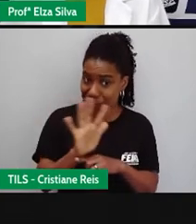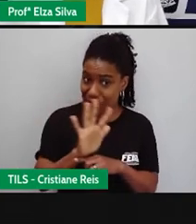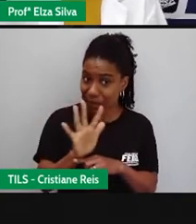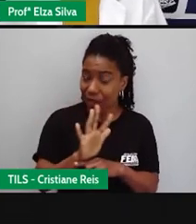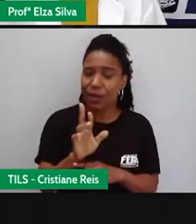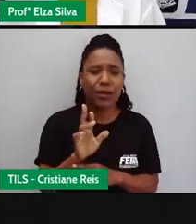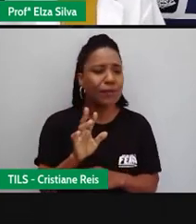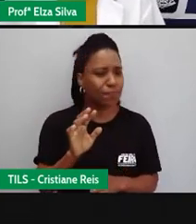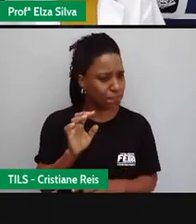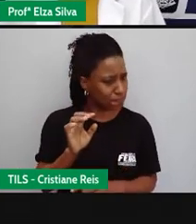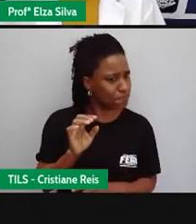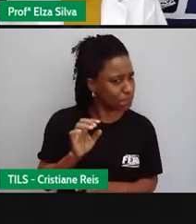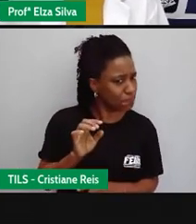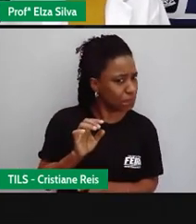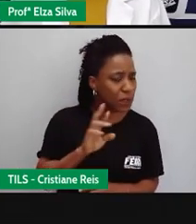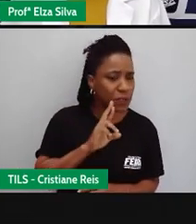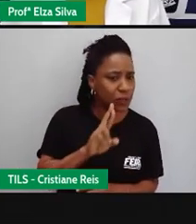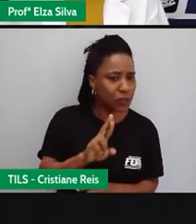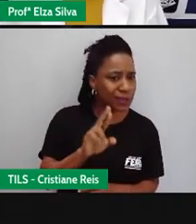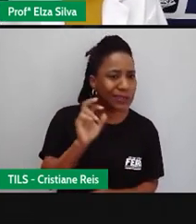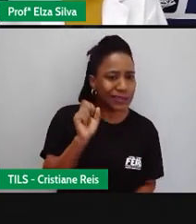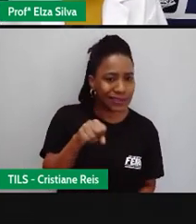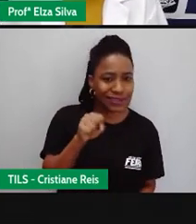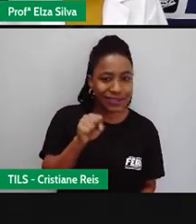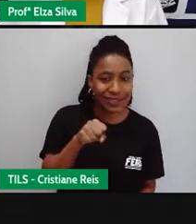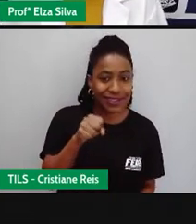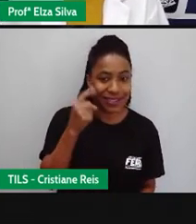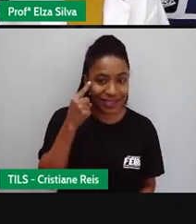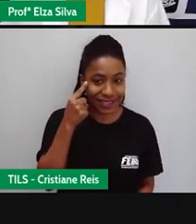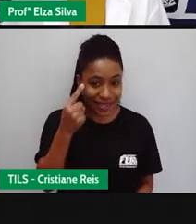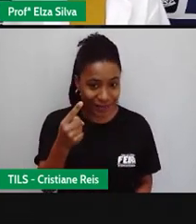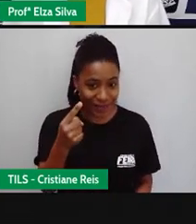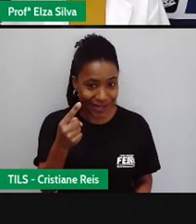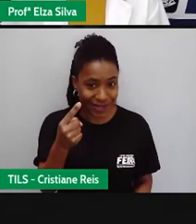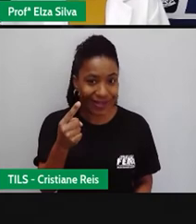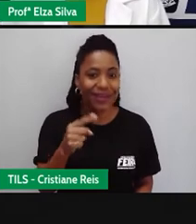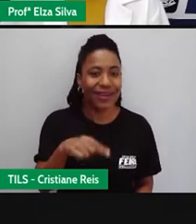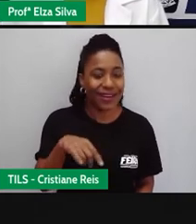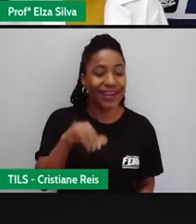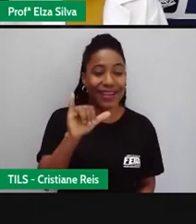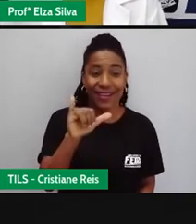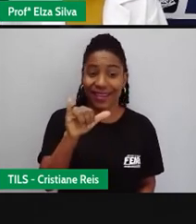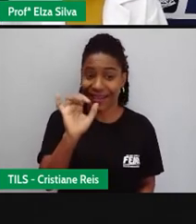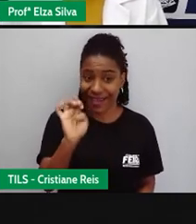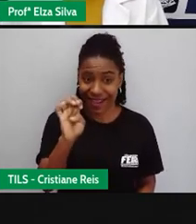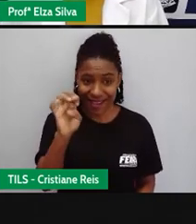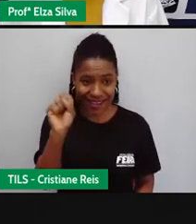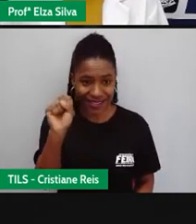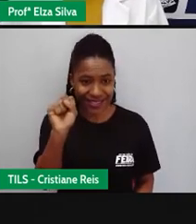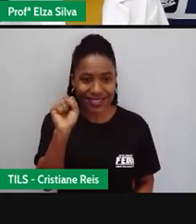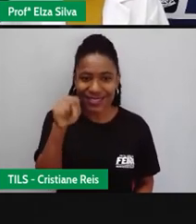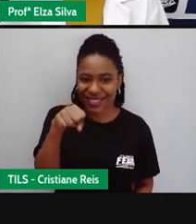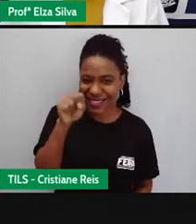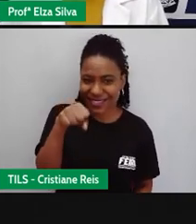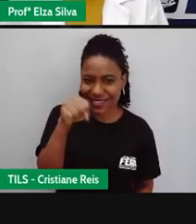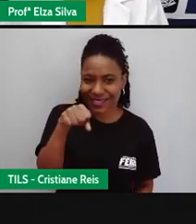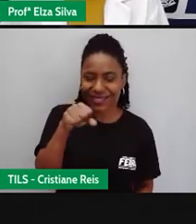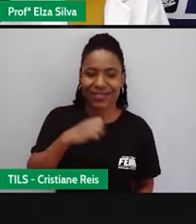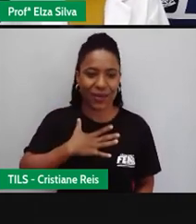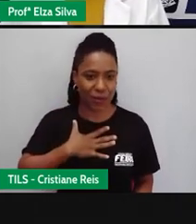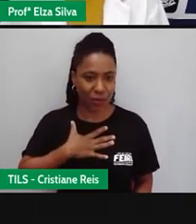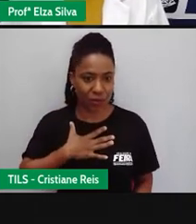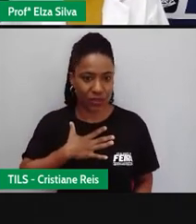filmes, você responde Yes, she does Sim, ela gosta Mas se ela não